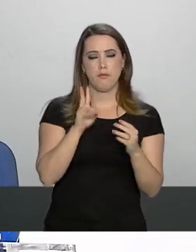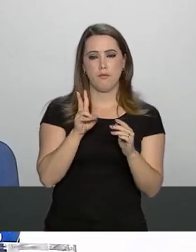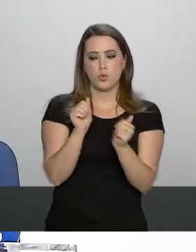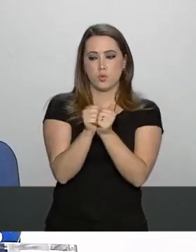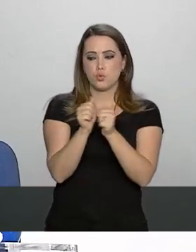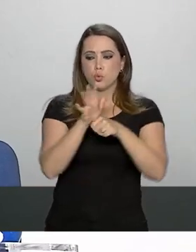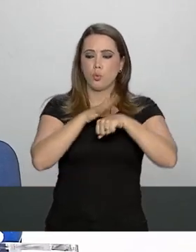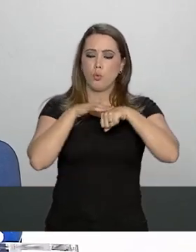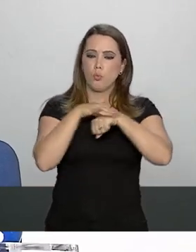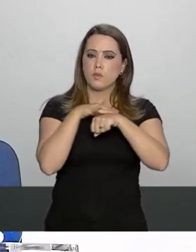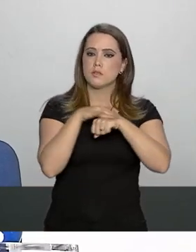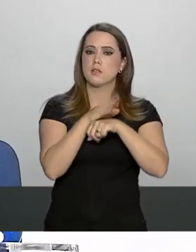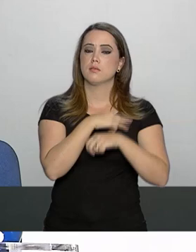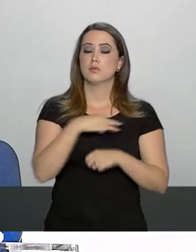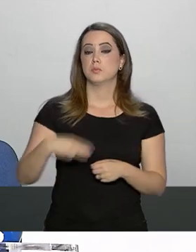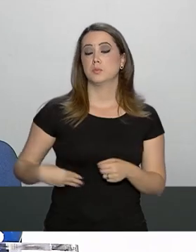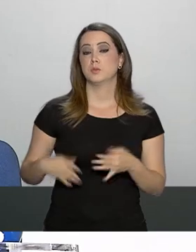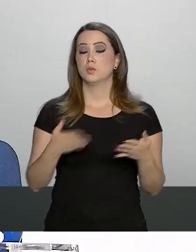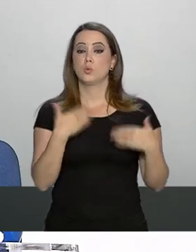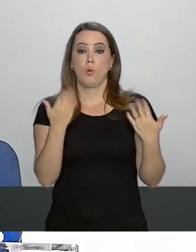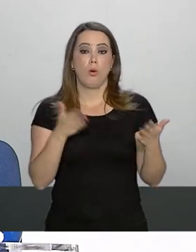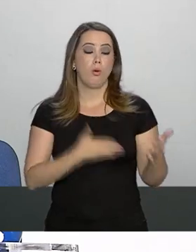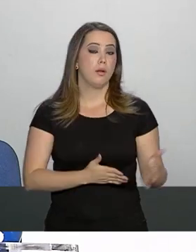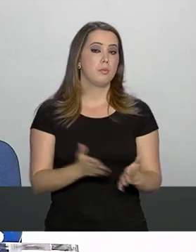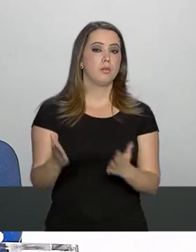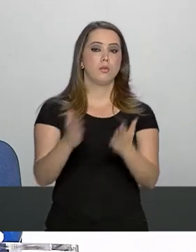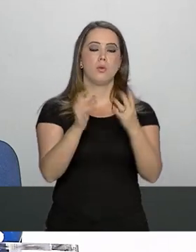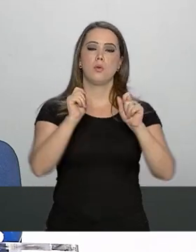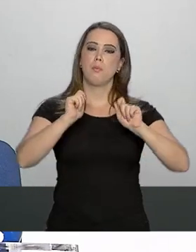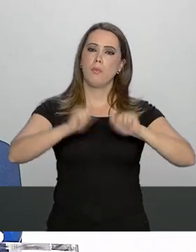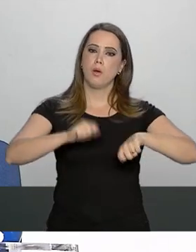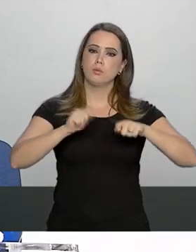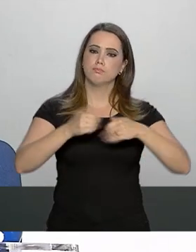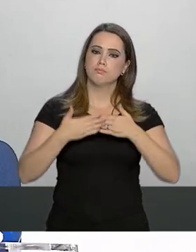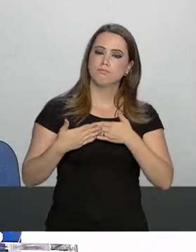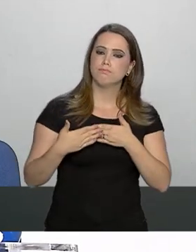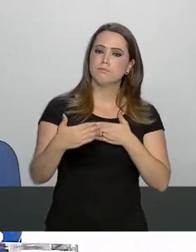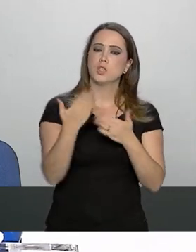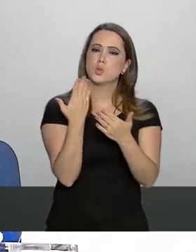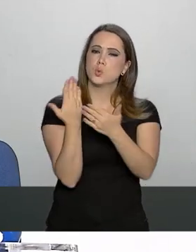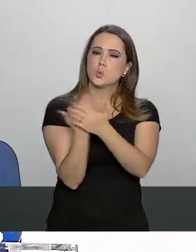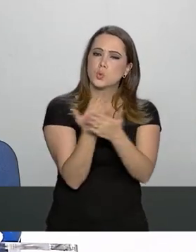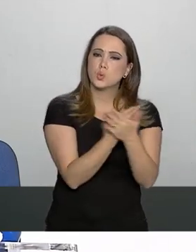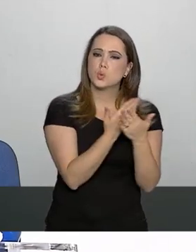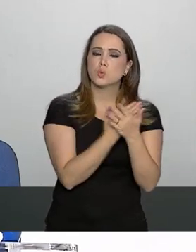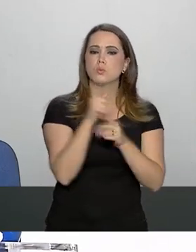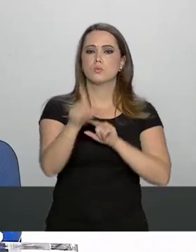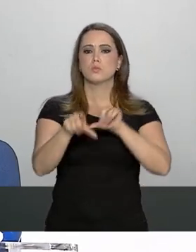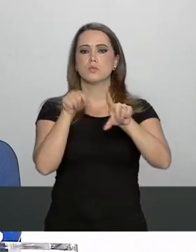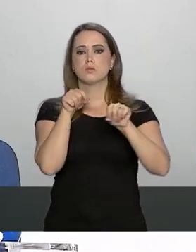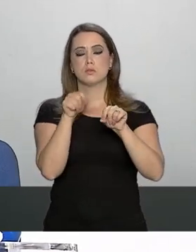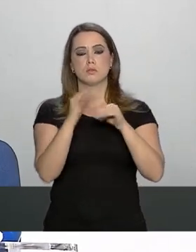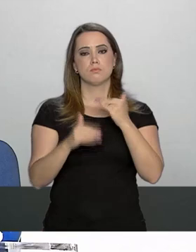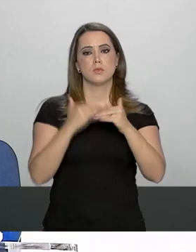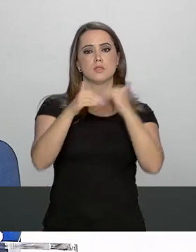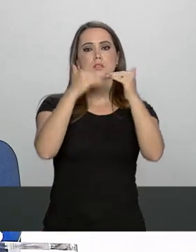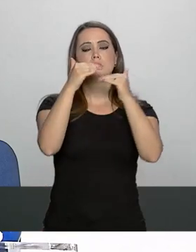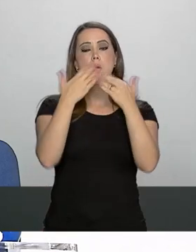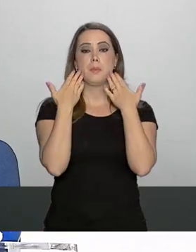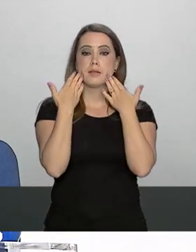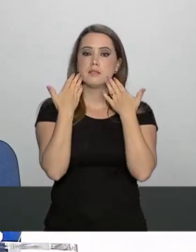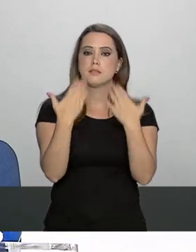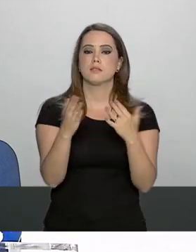ministros um padrão e um curso de ação que possa, a partir desse estudo, ser indicado, ser elevado, ser